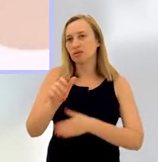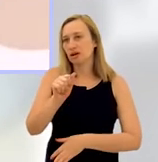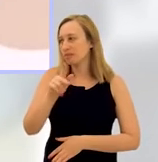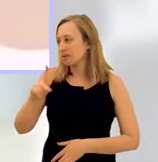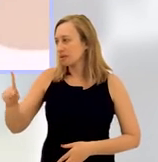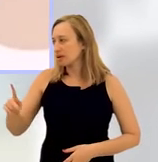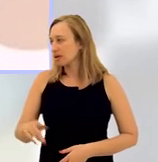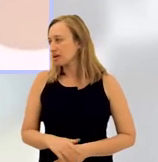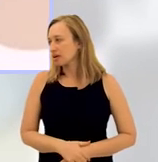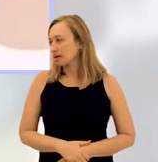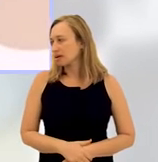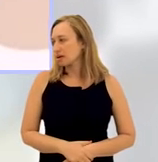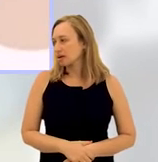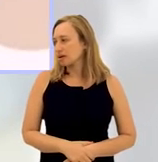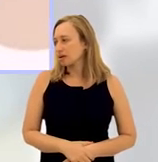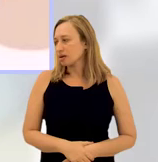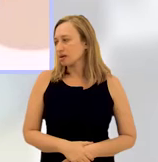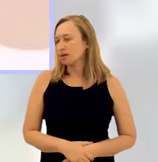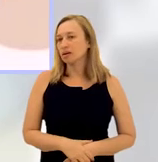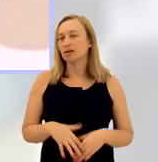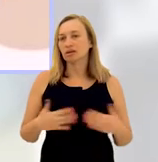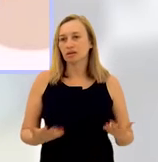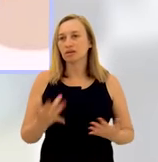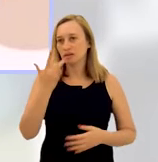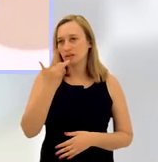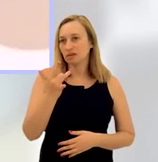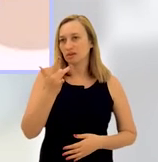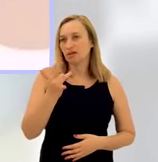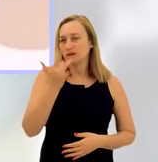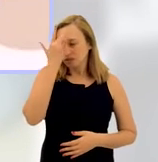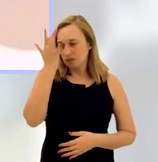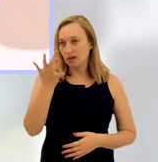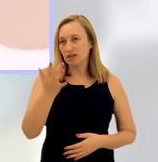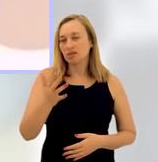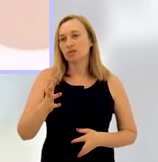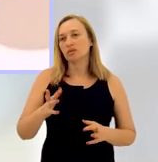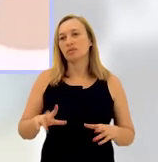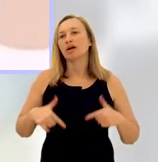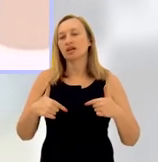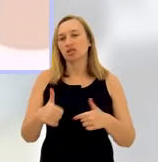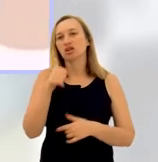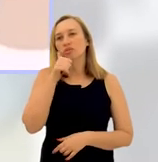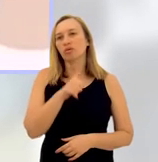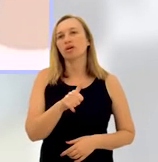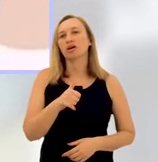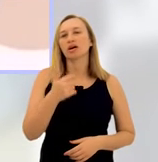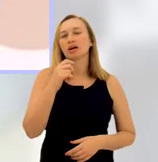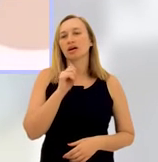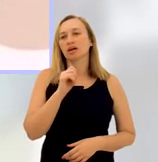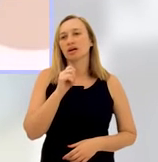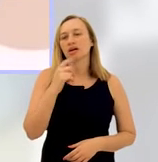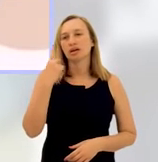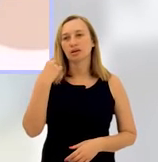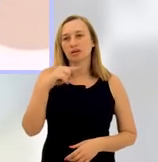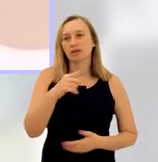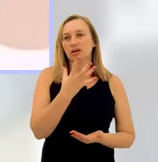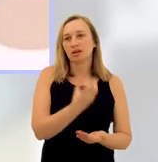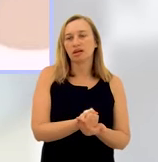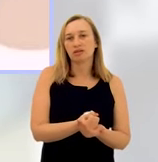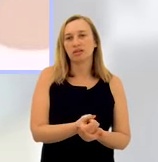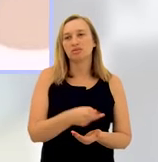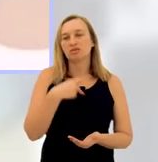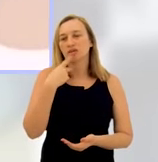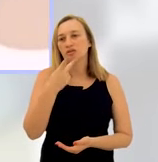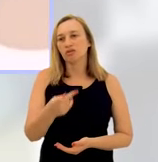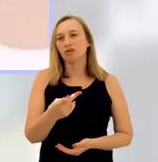revitimização, como a própria doutora Juliana colocou. Então, a gente quer facilitar esse meio para que, por exemplo, uma mulher consiga, inclusive, mandar um áudio